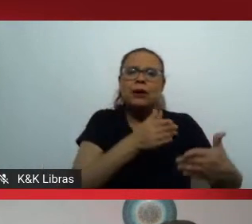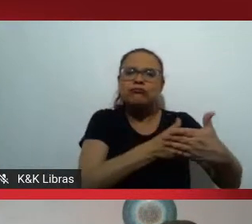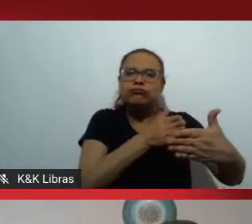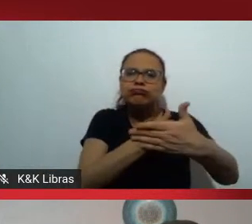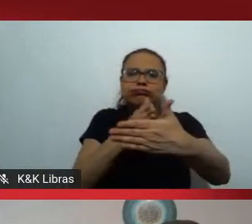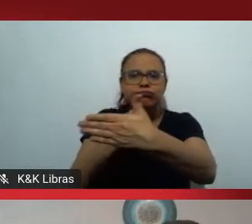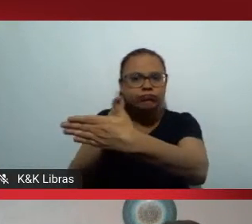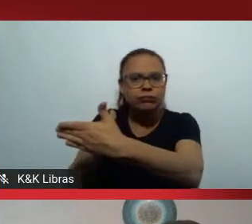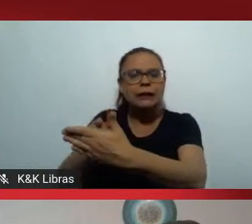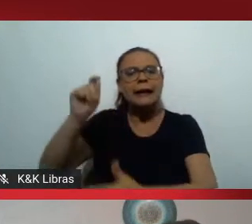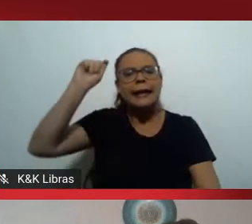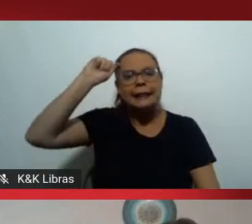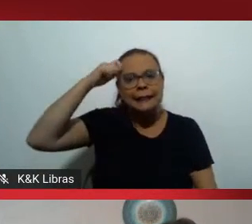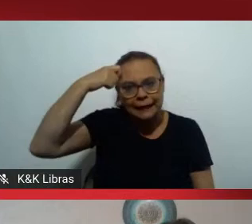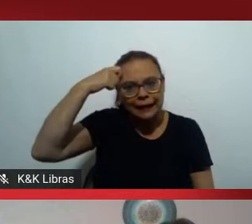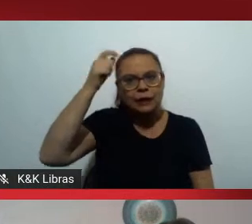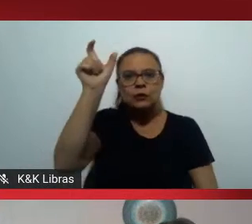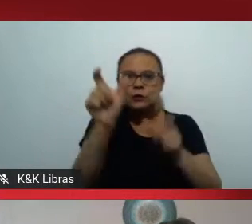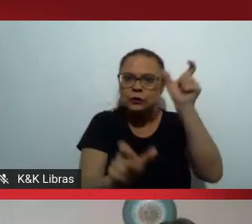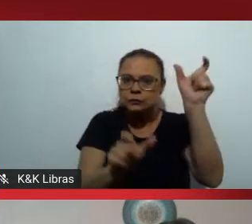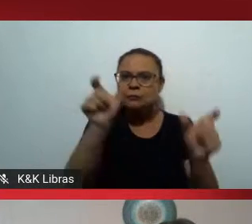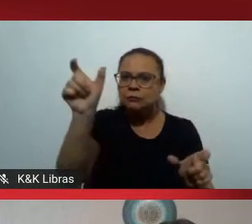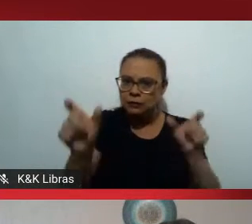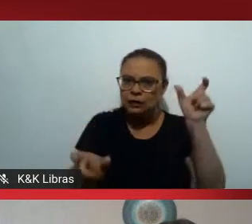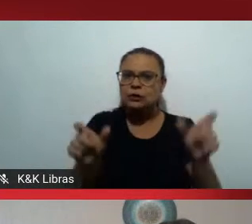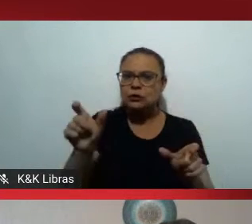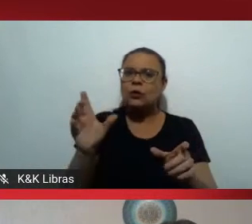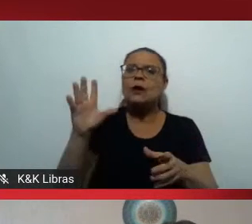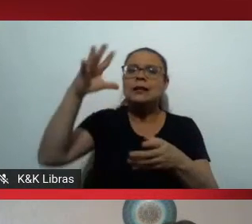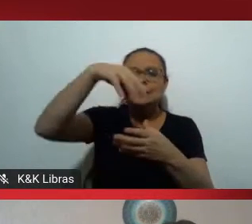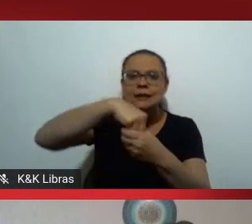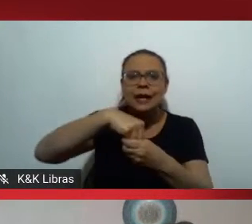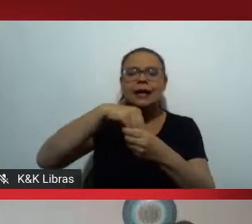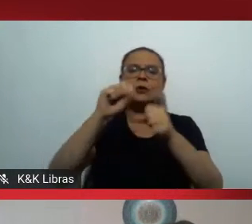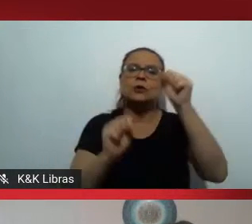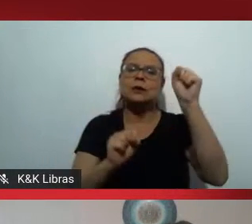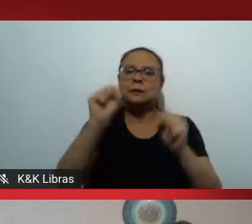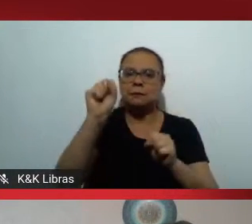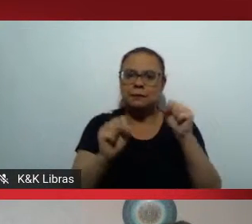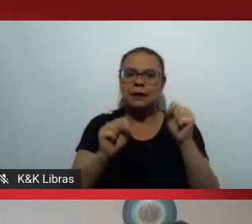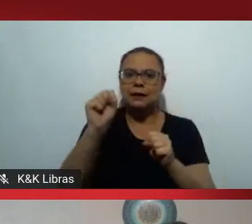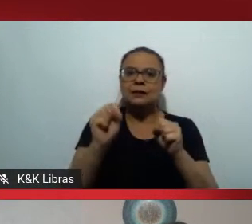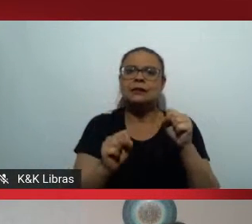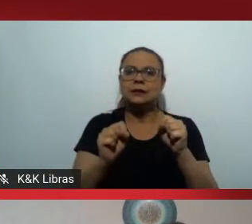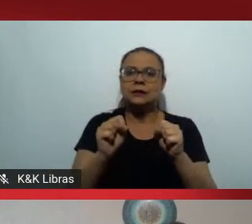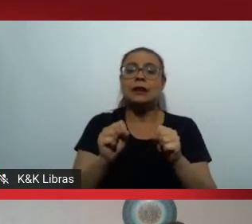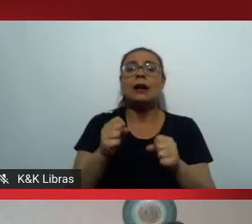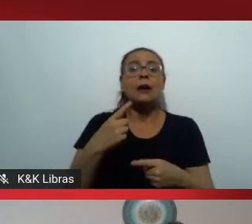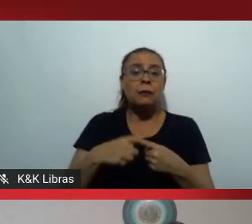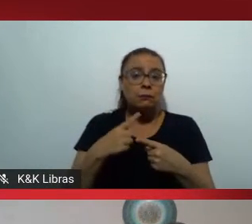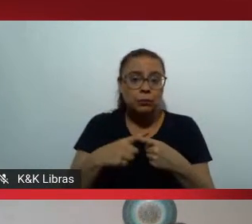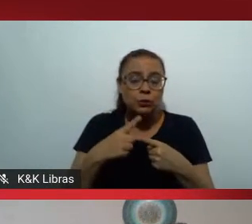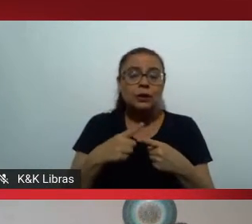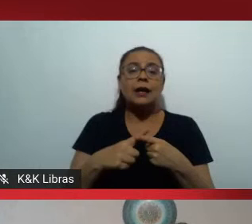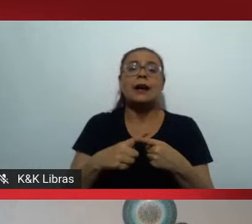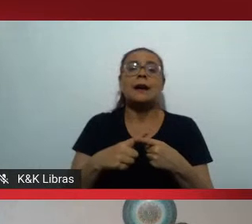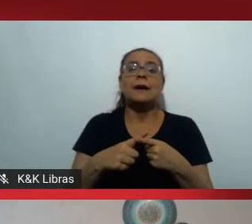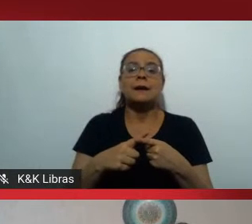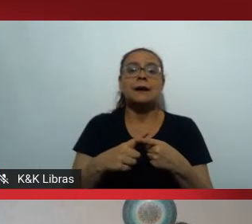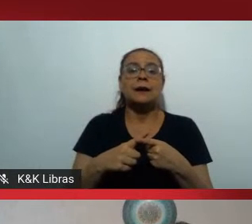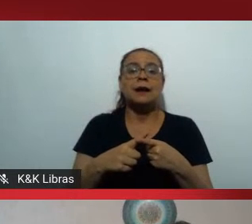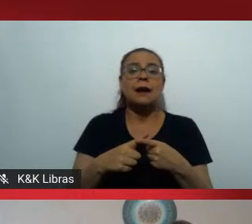negros encontram para a ascendência no mundo corporativo? Às vezes, fica parecendo que o nosso painel está com um